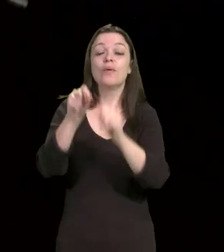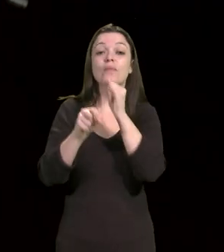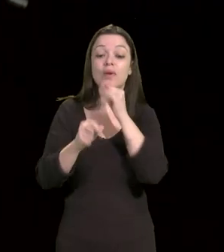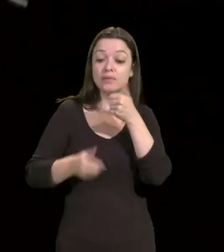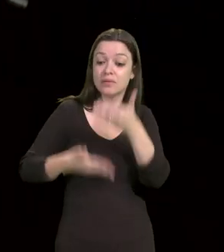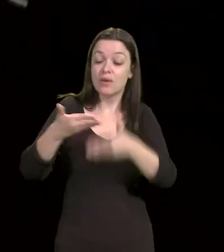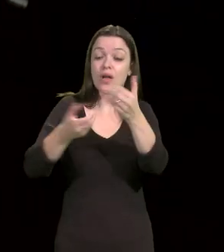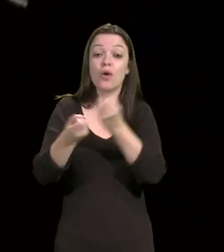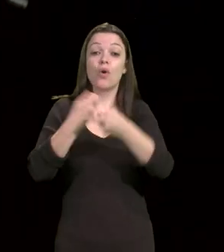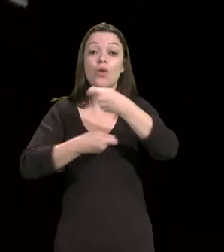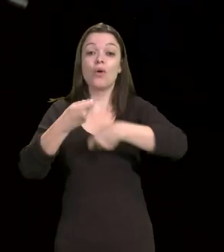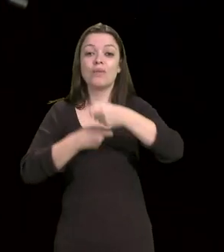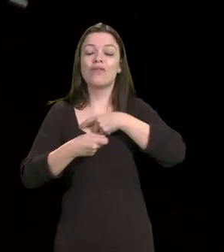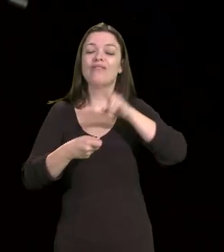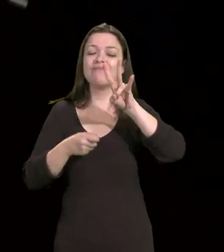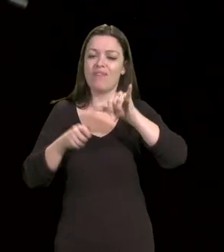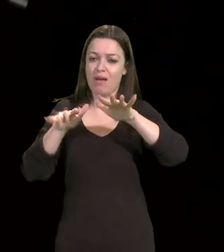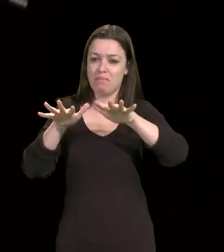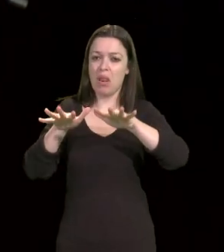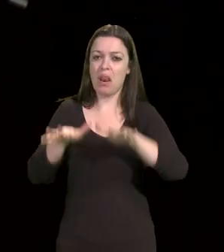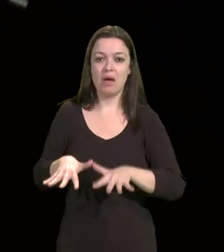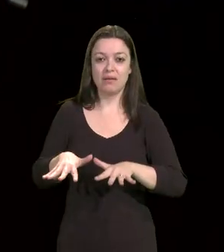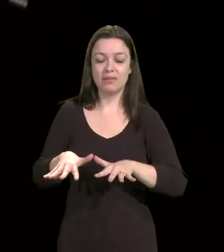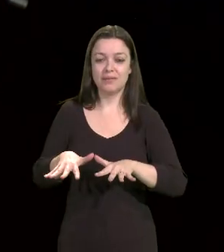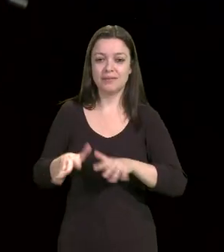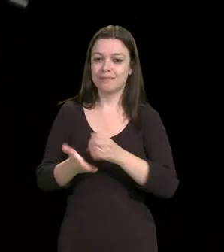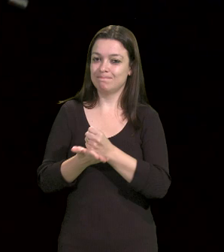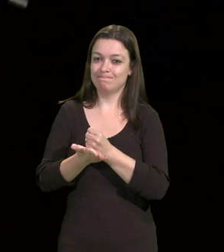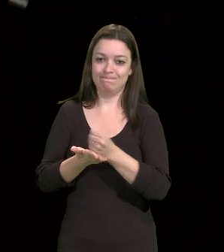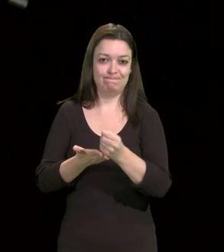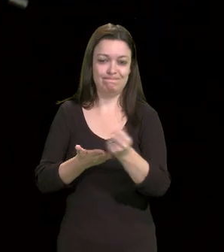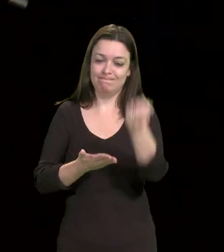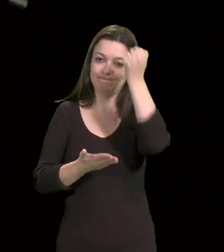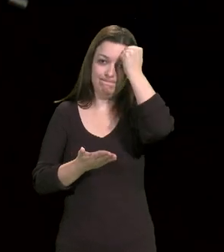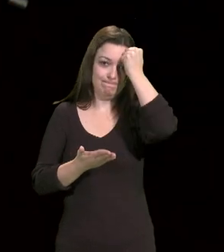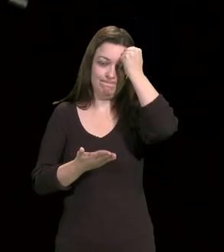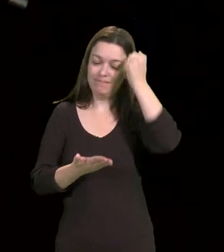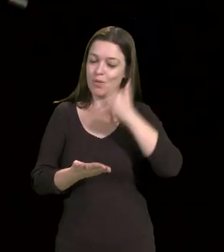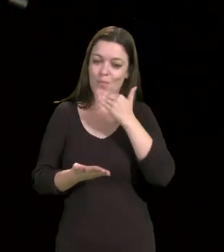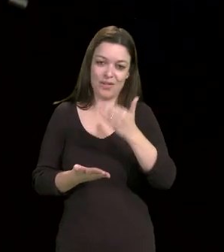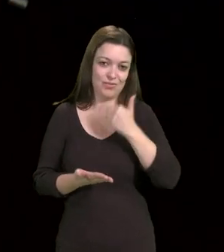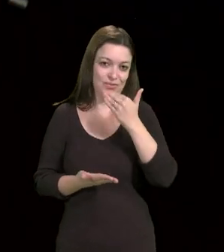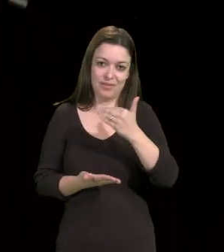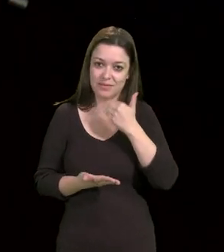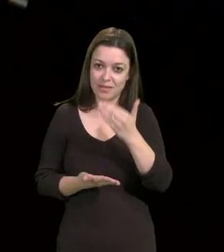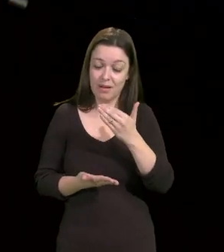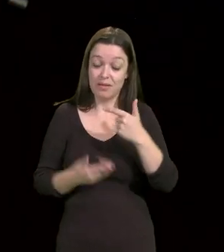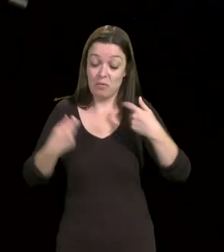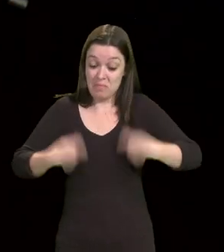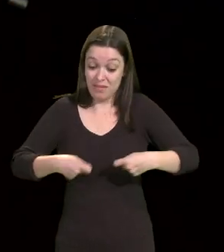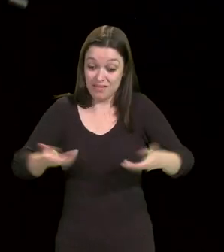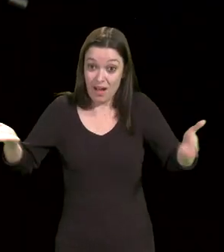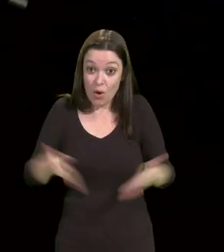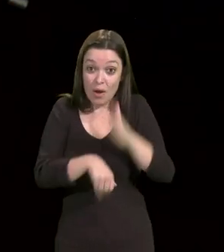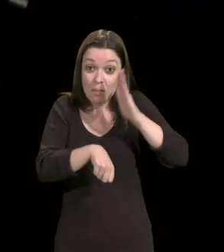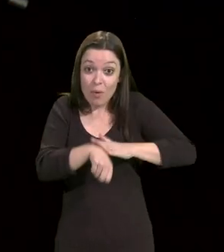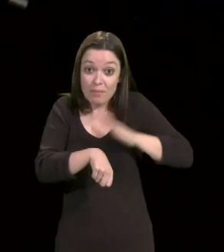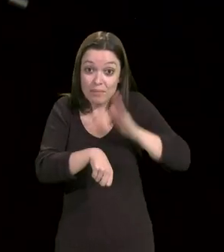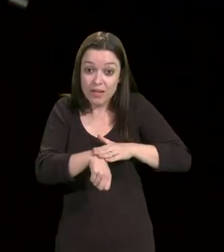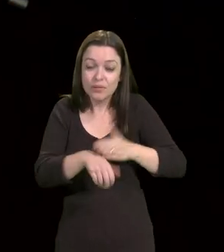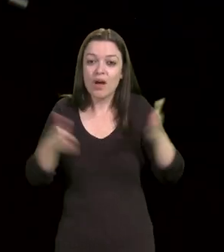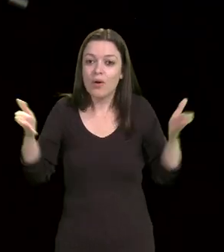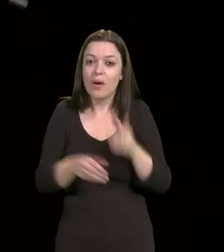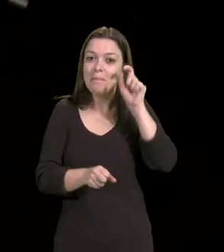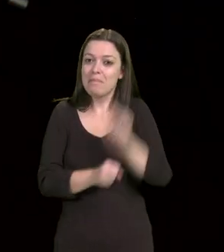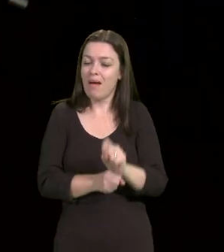desenvolvimento econômico, mas aí não terá volta. É necessário, nesse momento, porque esse definitivamente não é o tempo de